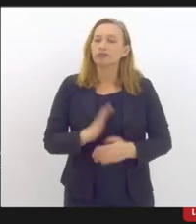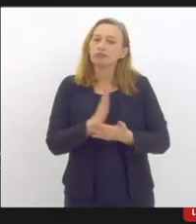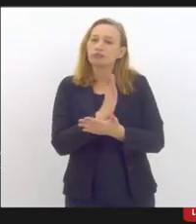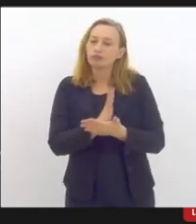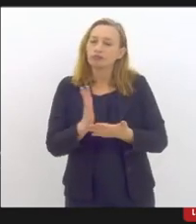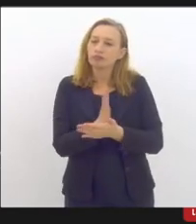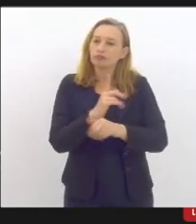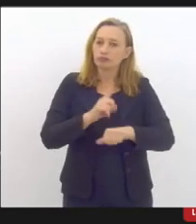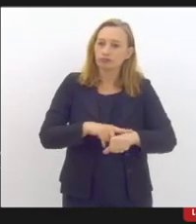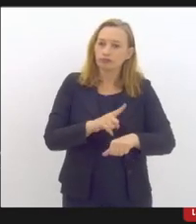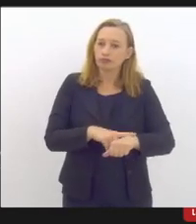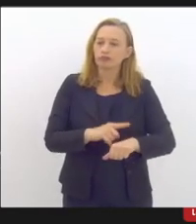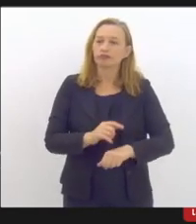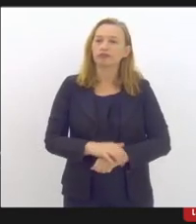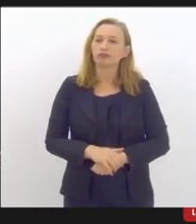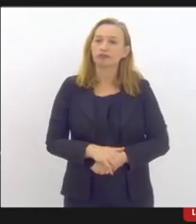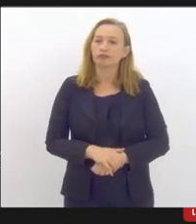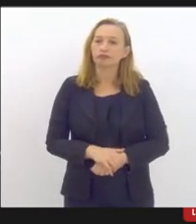momento porque